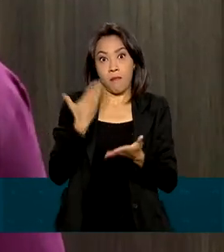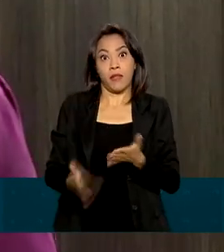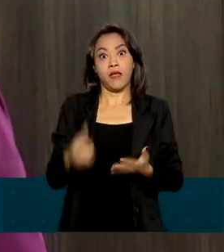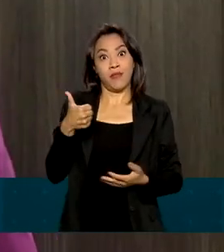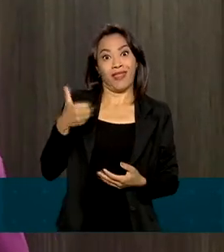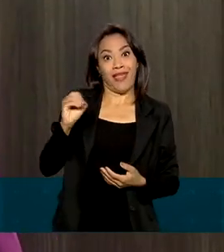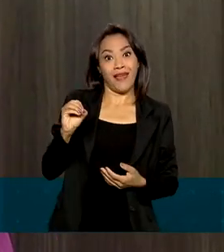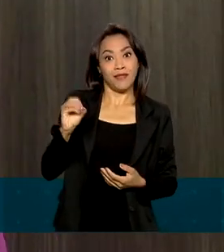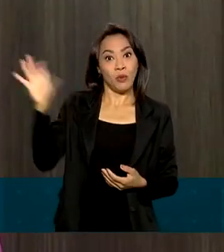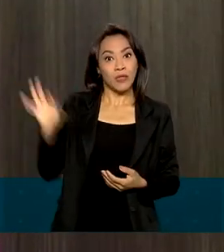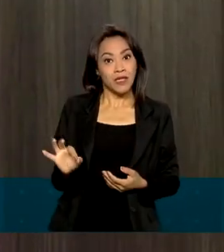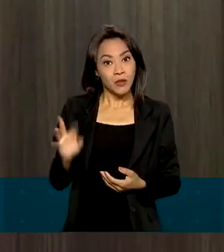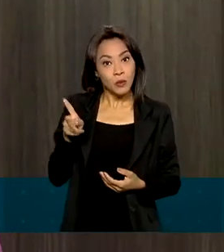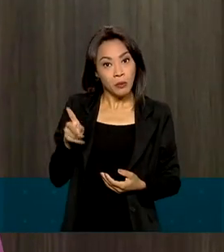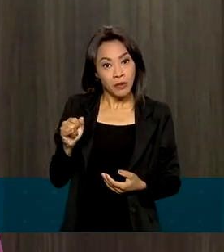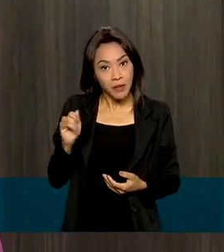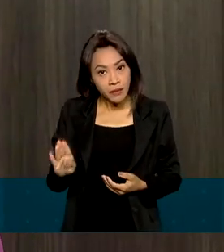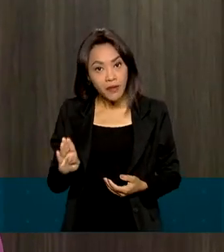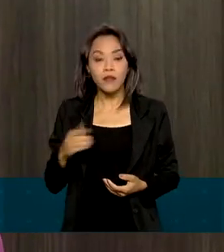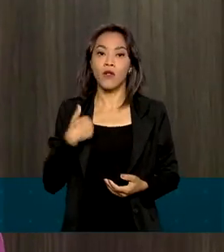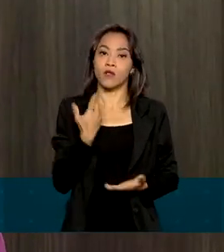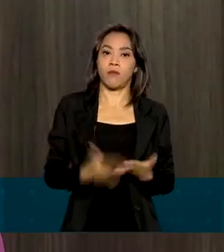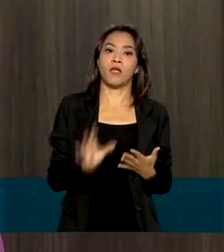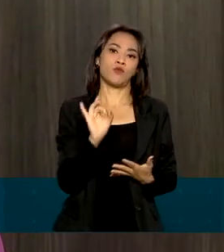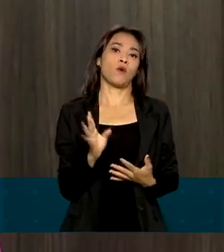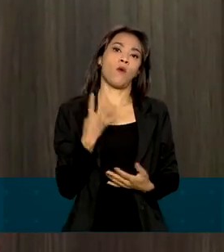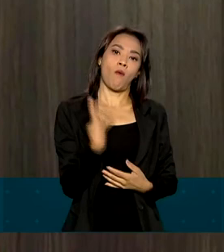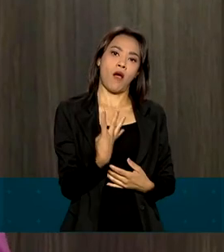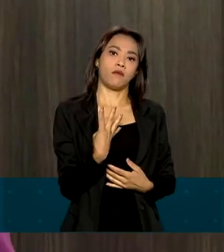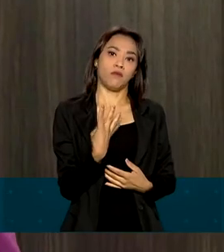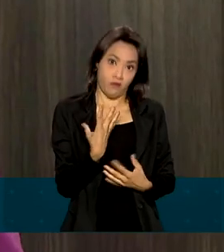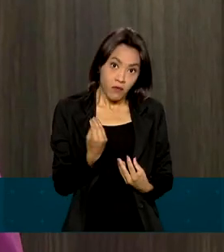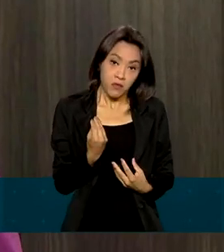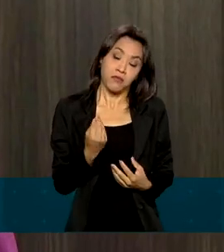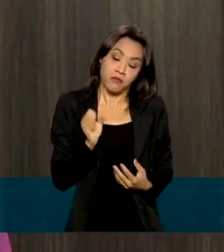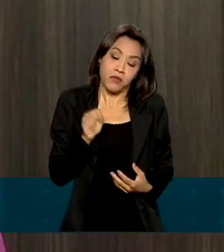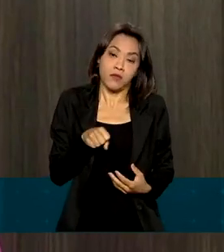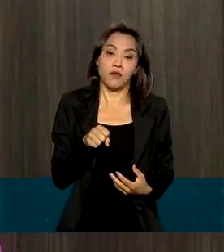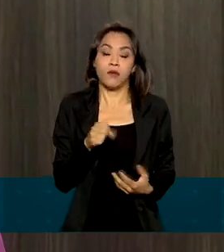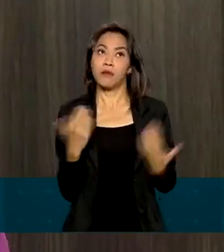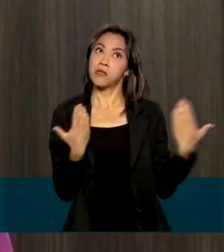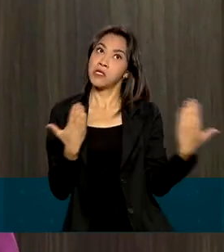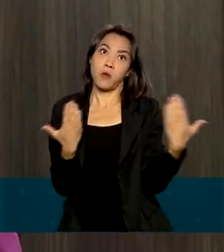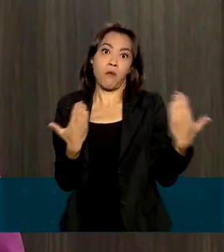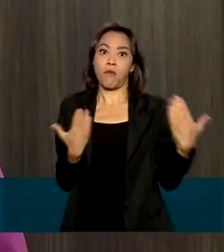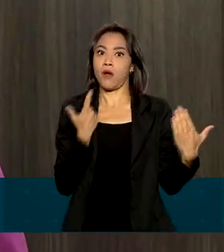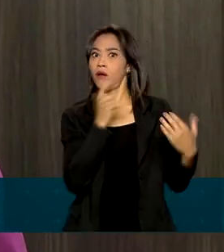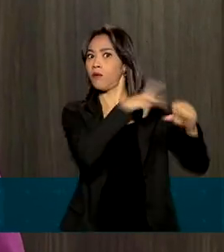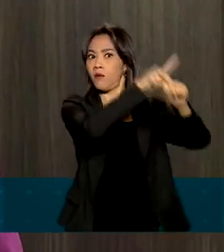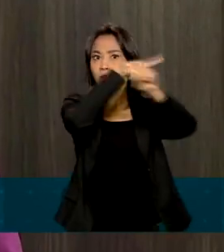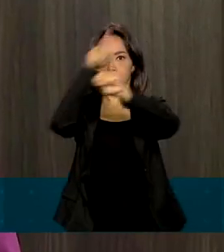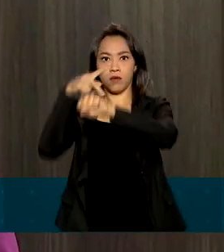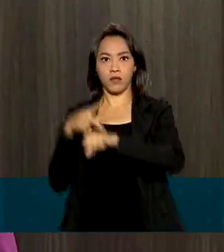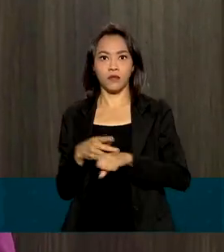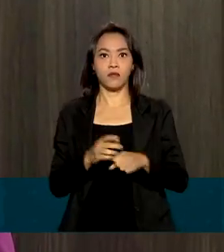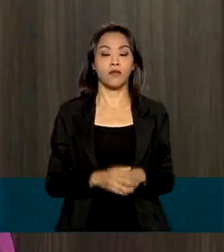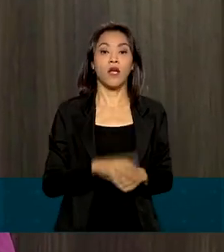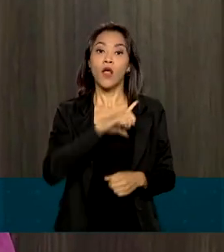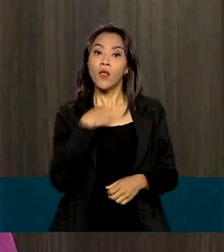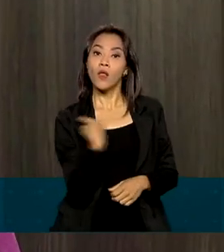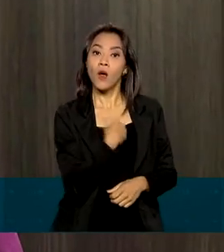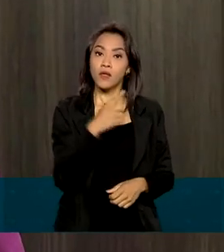nós perdemos 4%. Foi bastante? Foi. Mas não se compara com os grandes países. E como nós conseguimos manter os empregos? Nós